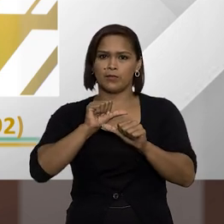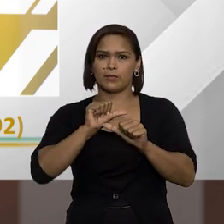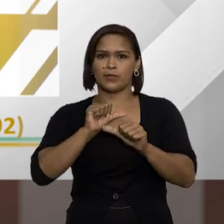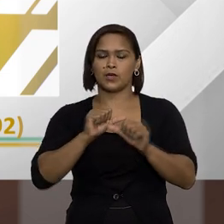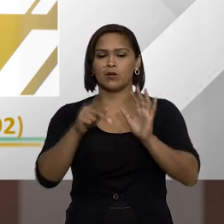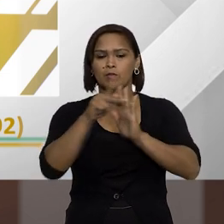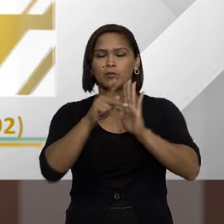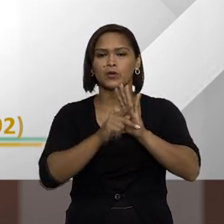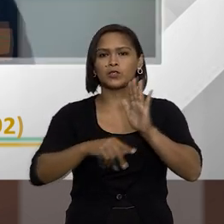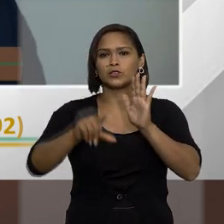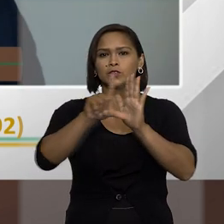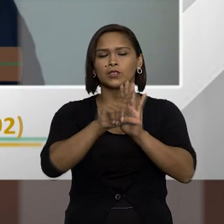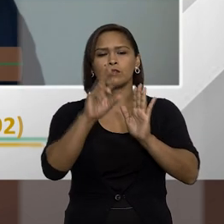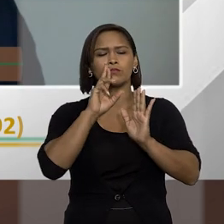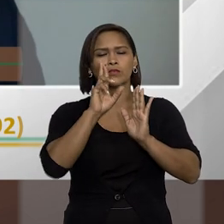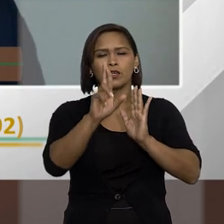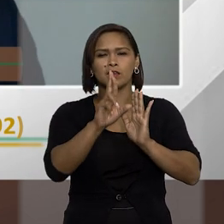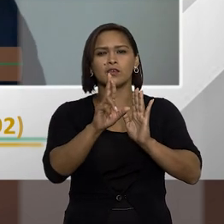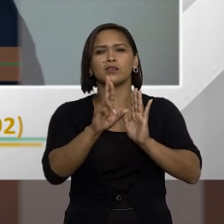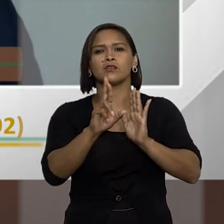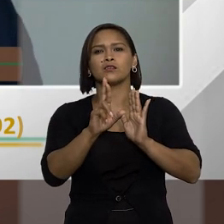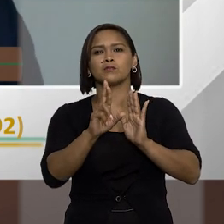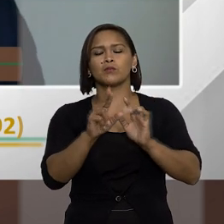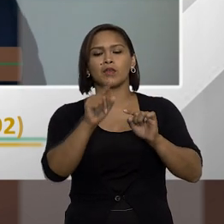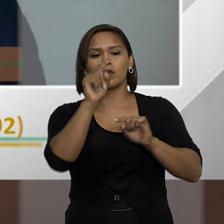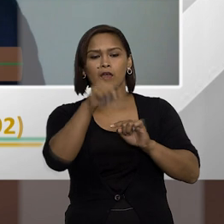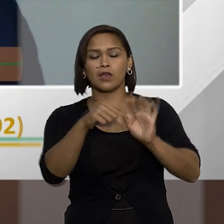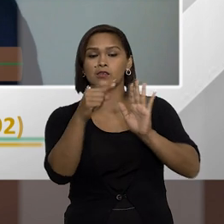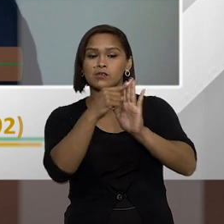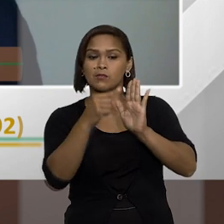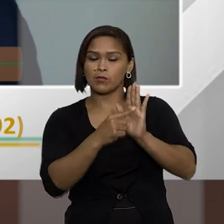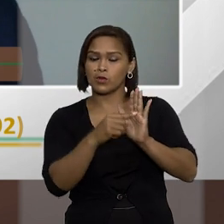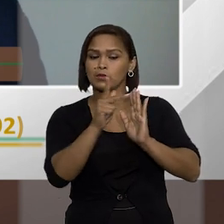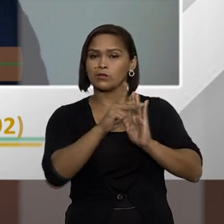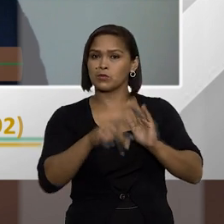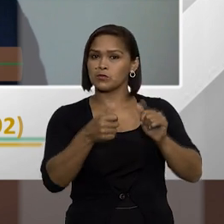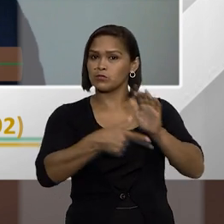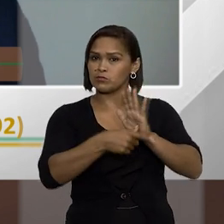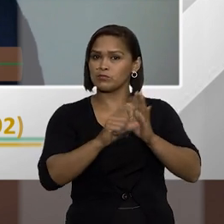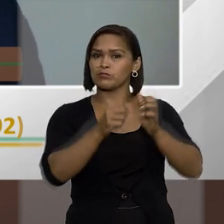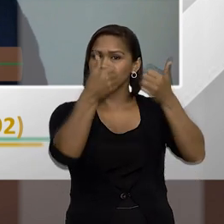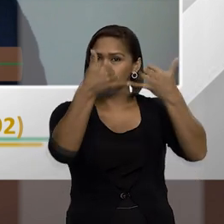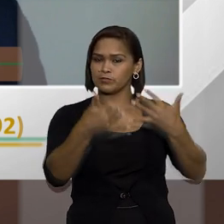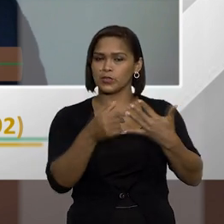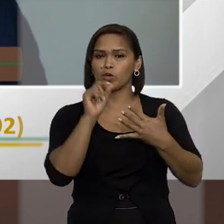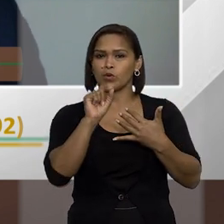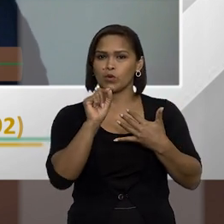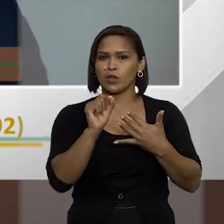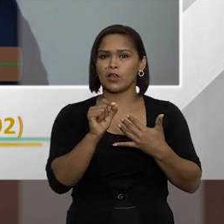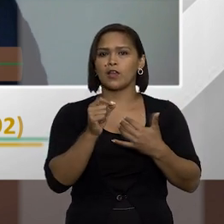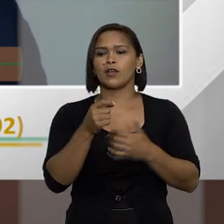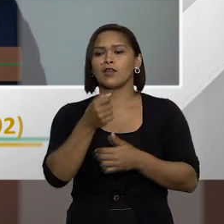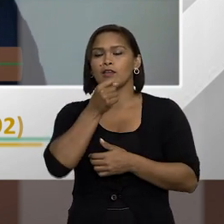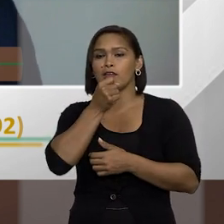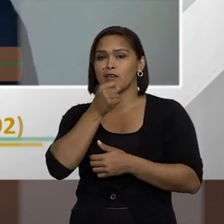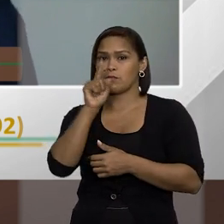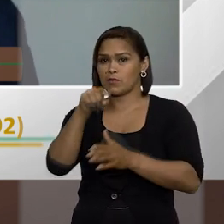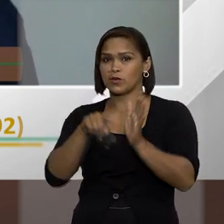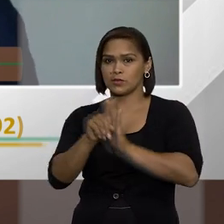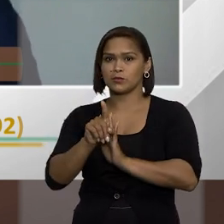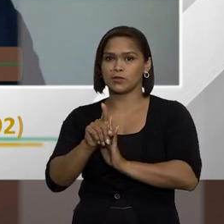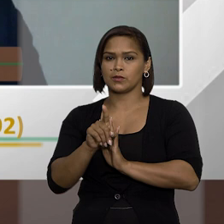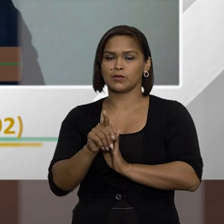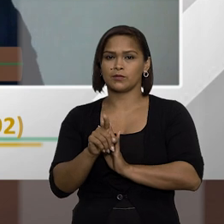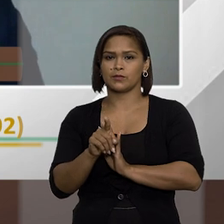no projeto de lei que diz respeito justamente a esse ponto que o Thalhos bem comentou que a Fátima perguntou